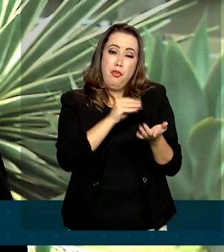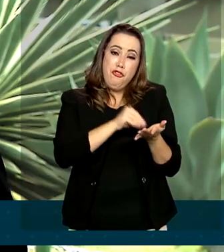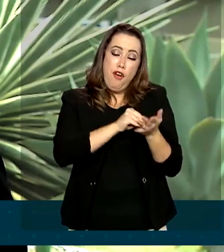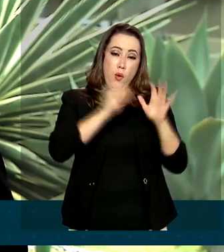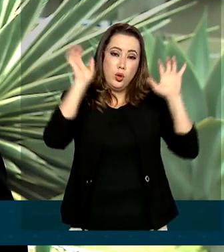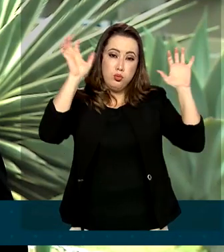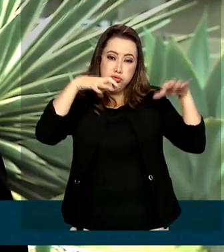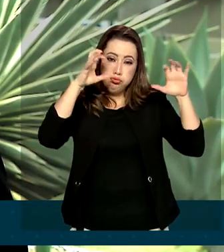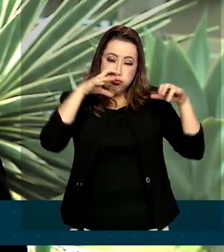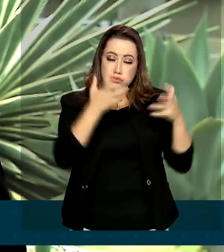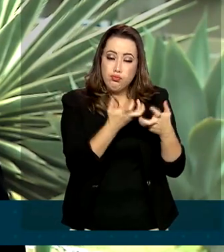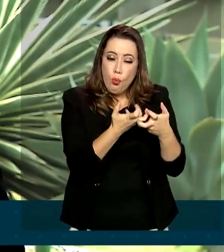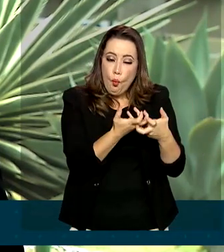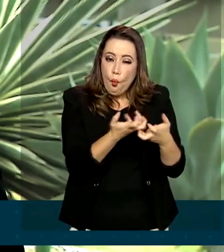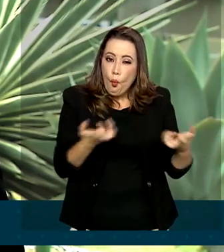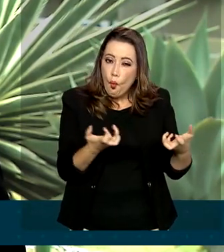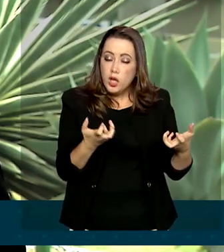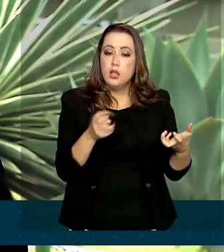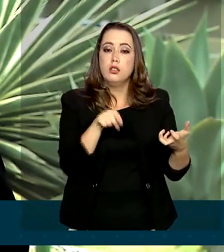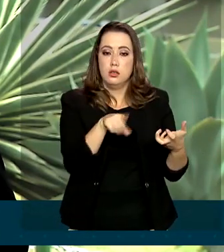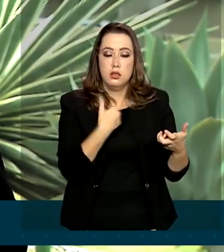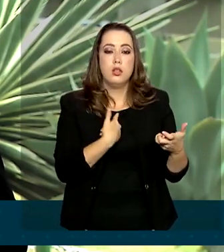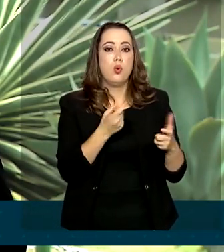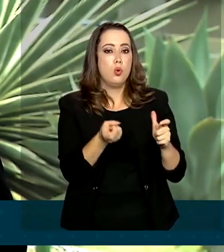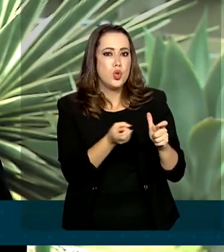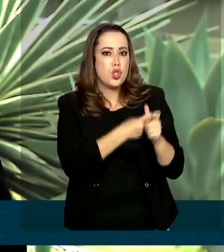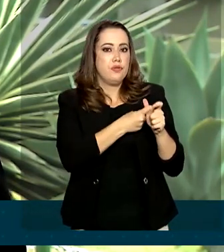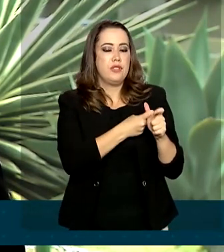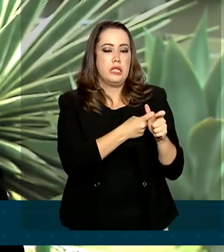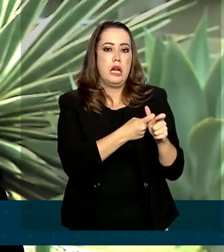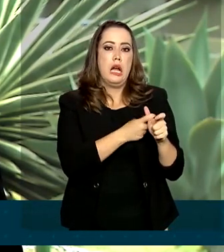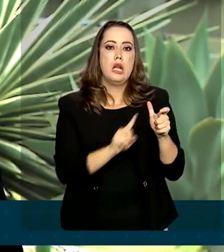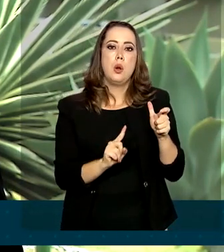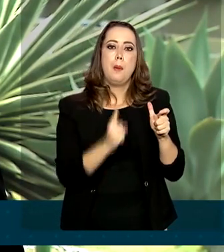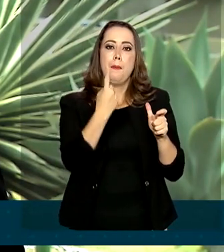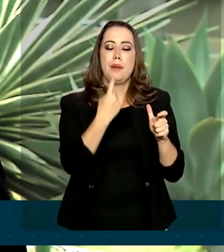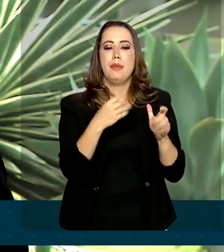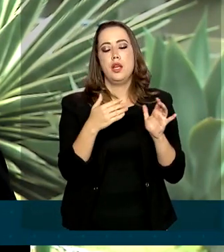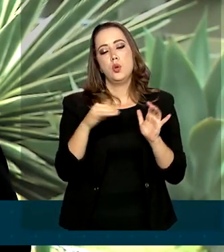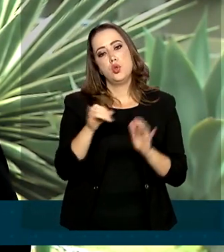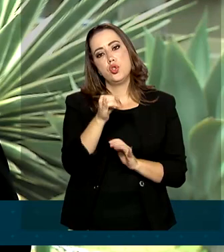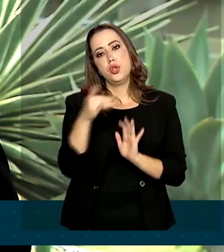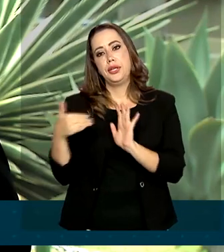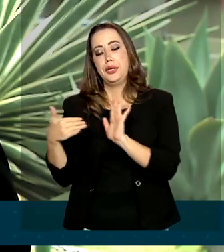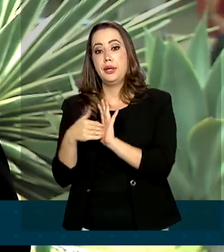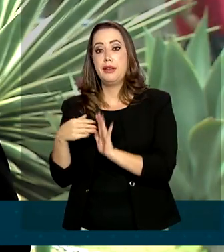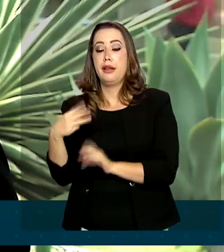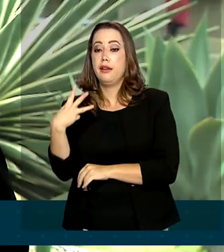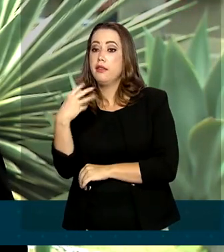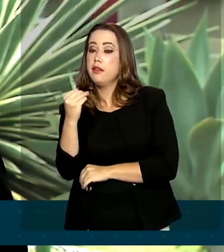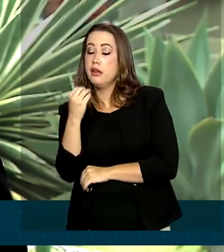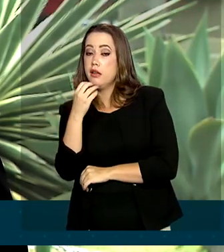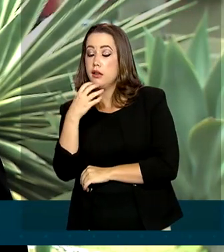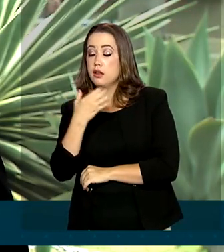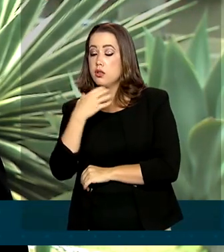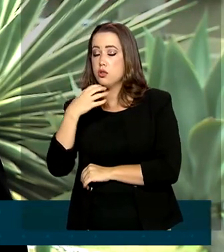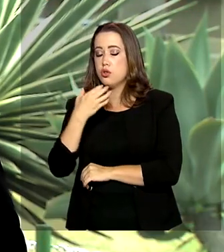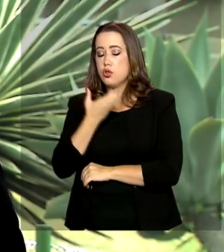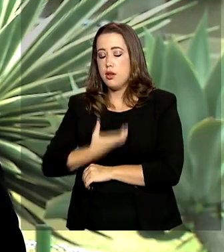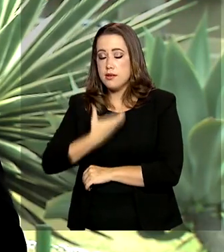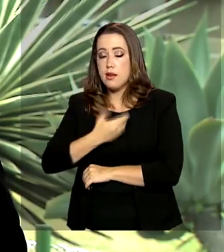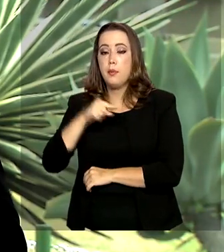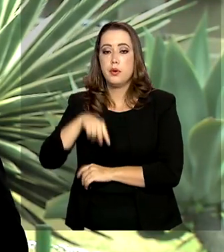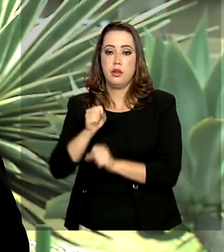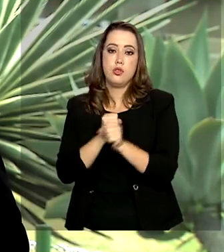estiagem, e com dívidas vencidas ou que vão vencer entre 1º de janeiro e 30 de dezembro deste ano. De